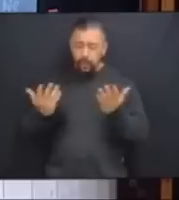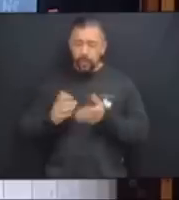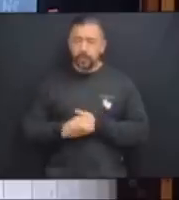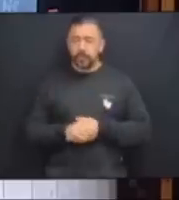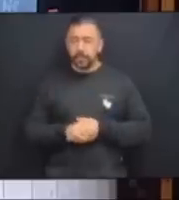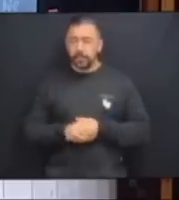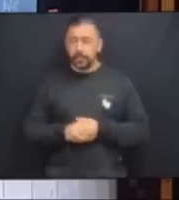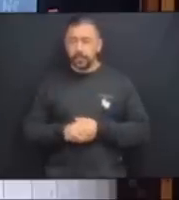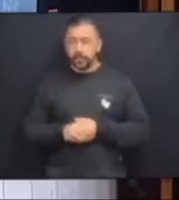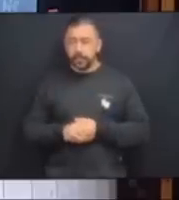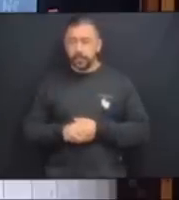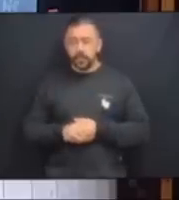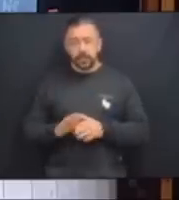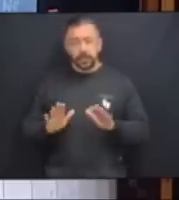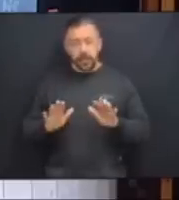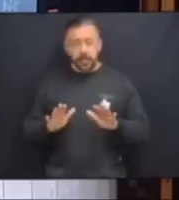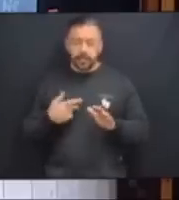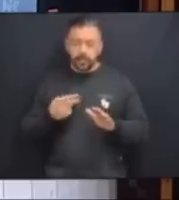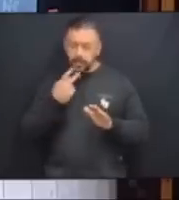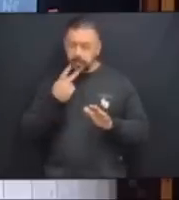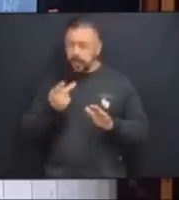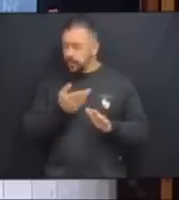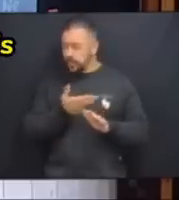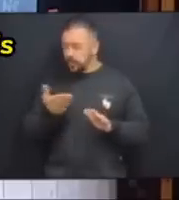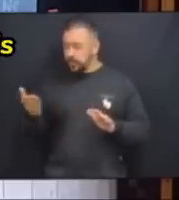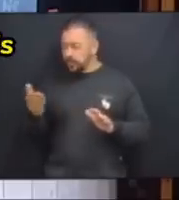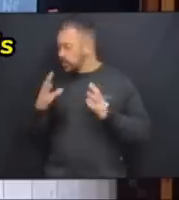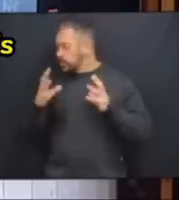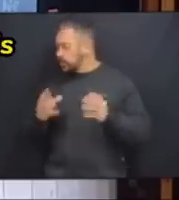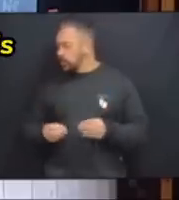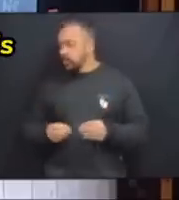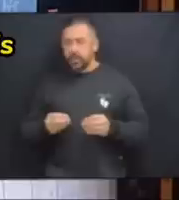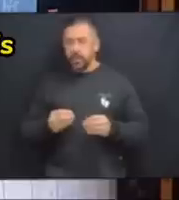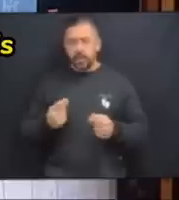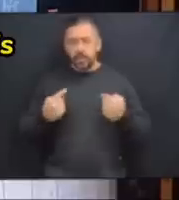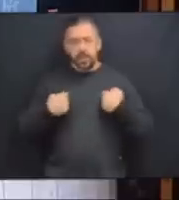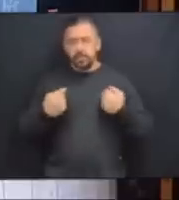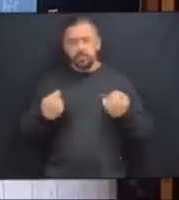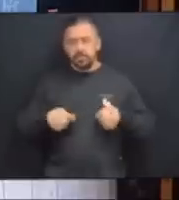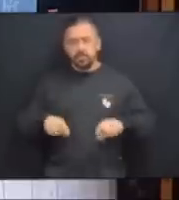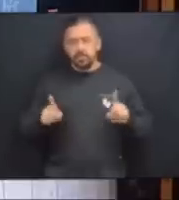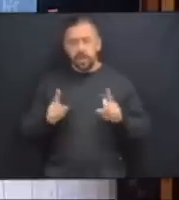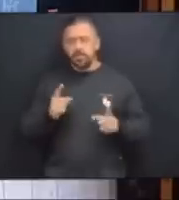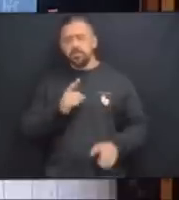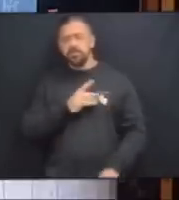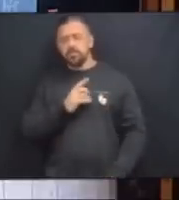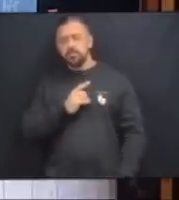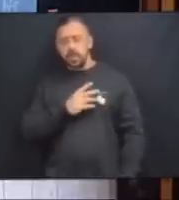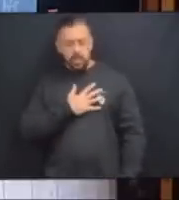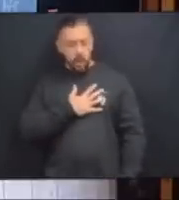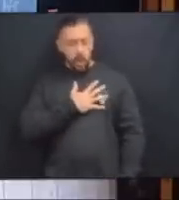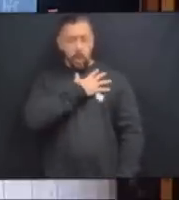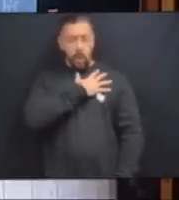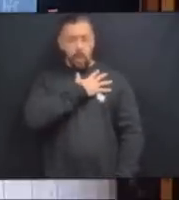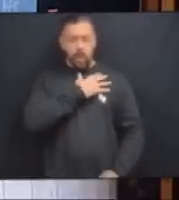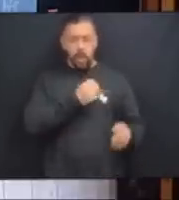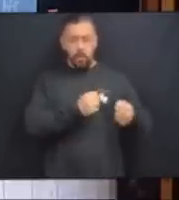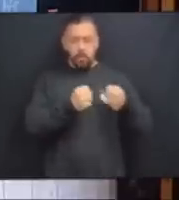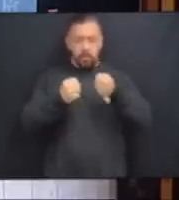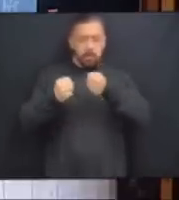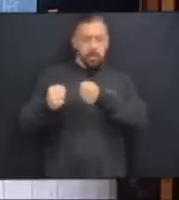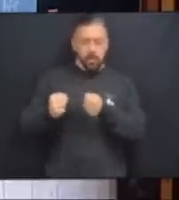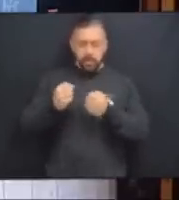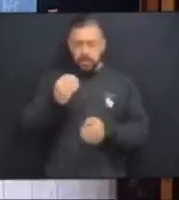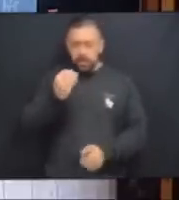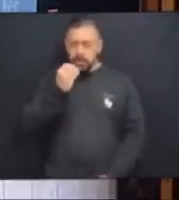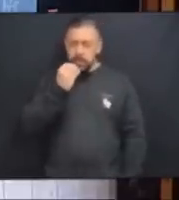Mas eu afirmo aqui para todos que eu não tenho medo dos coronéis do poder. Aqueles que tentam